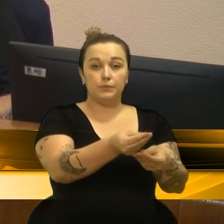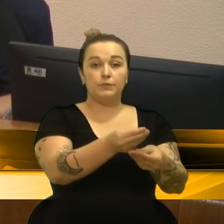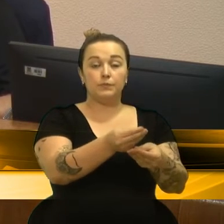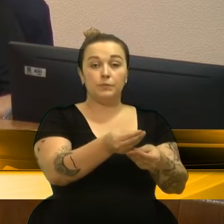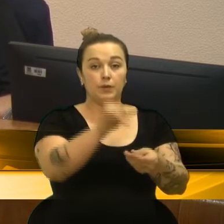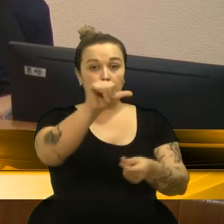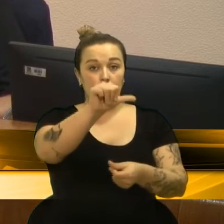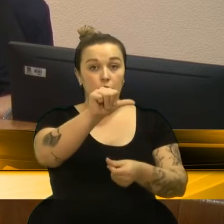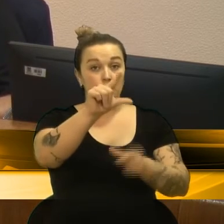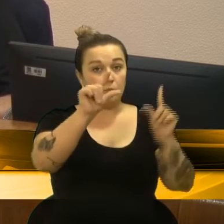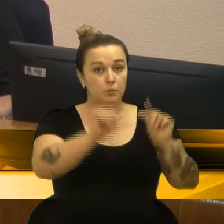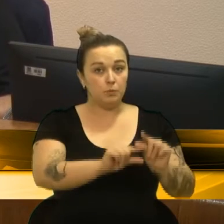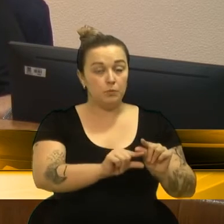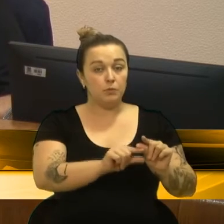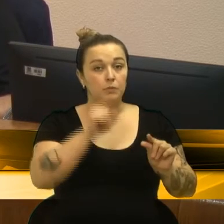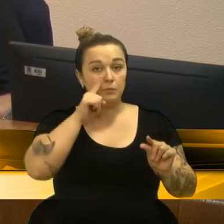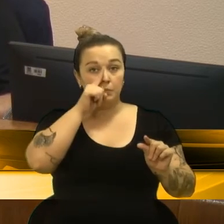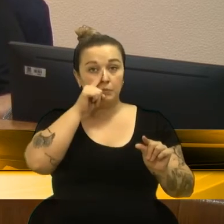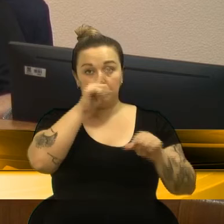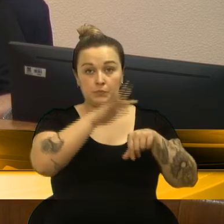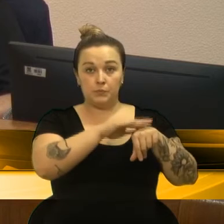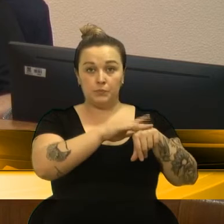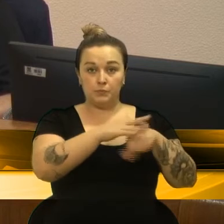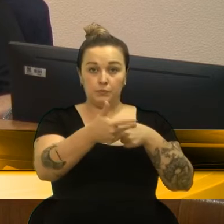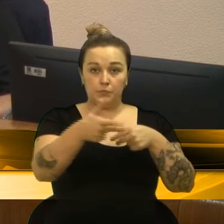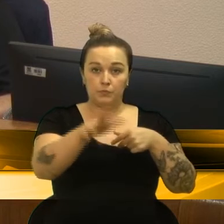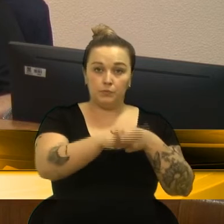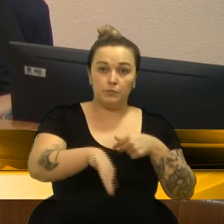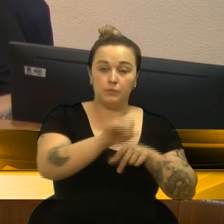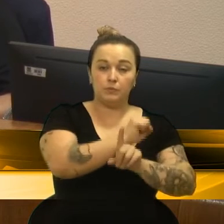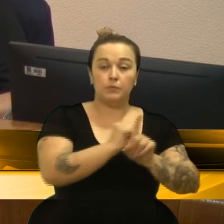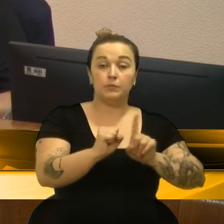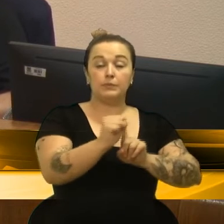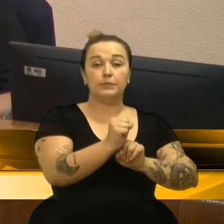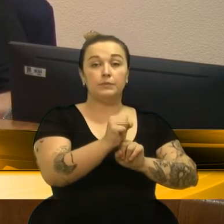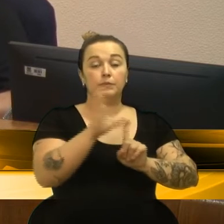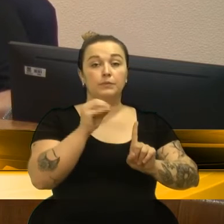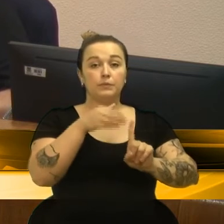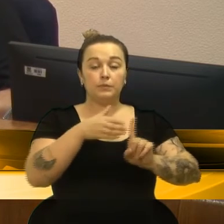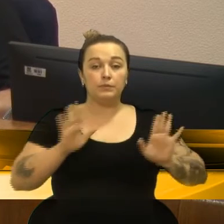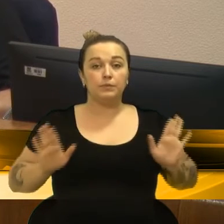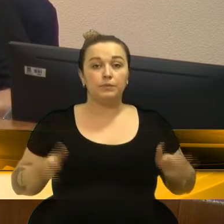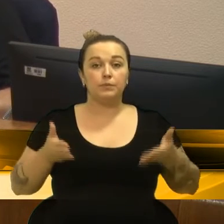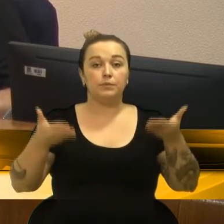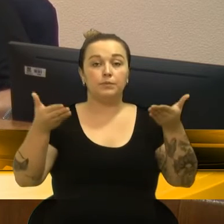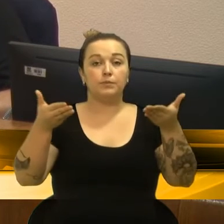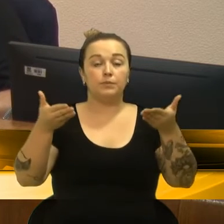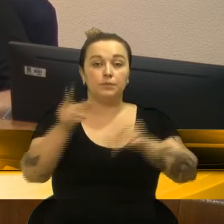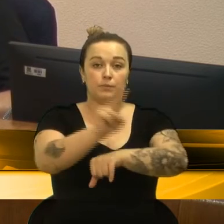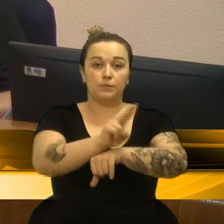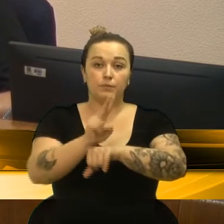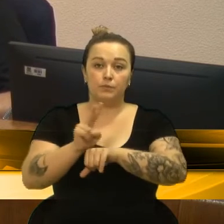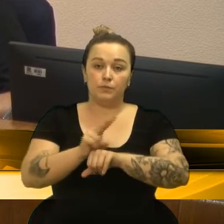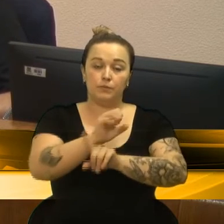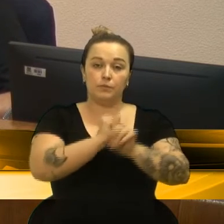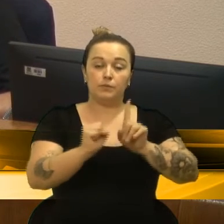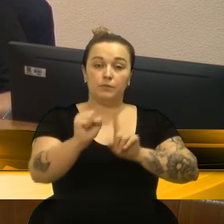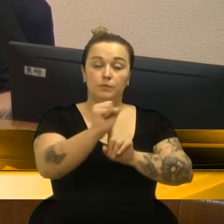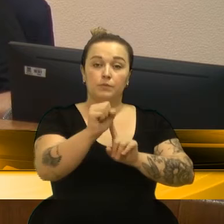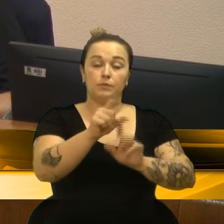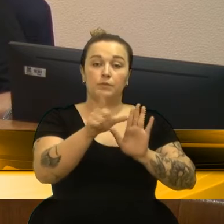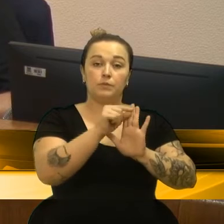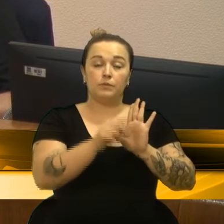de outros agravos ao excesso universal e igualitário às ações de serviço para sua promoção, proteção e recuperação. Considerando que o artigo 197